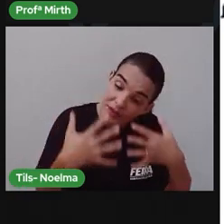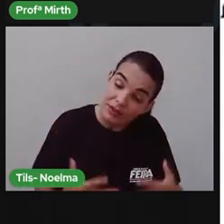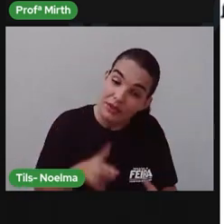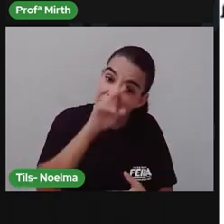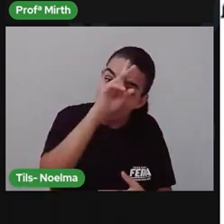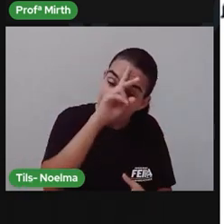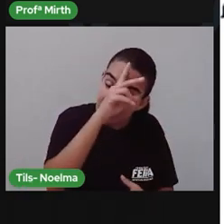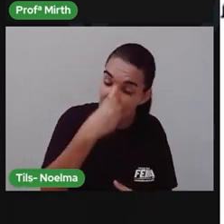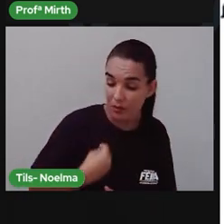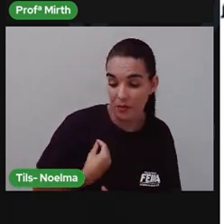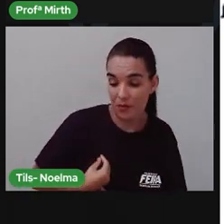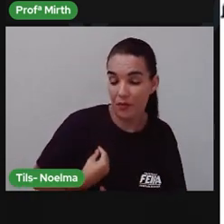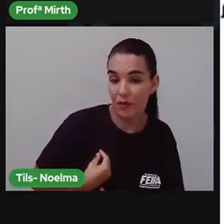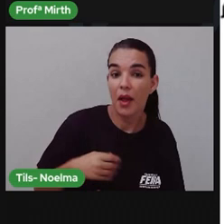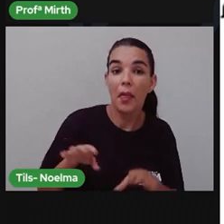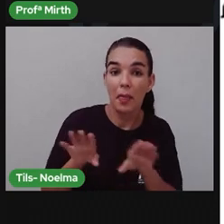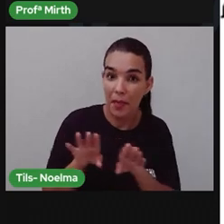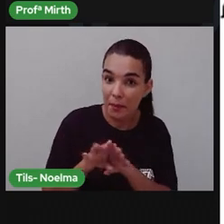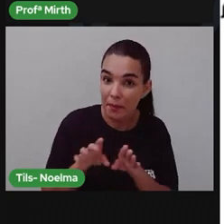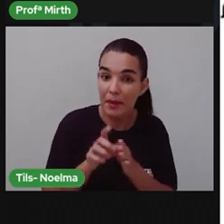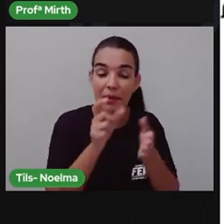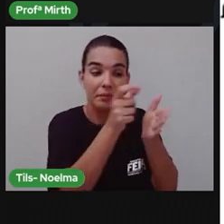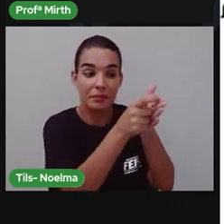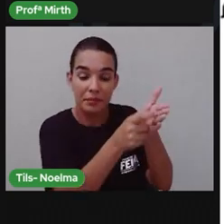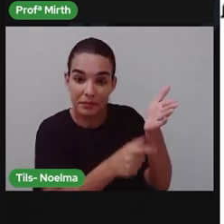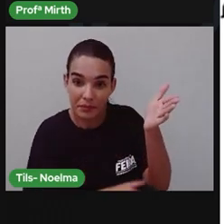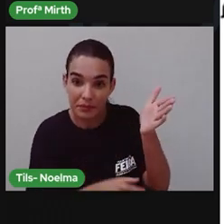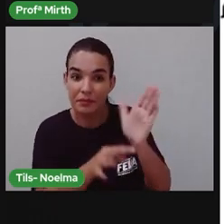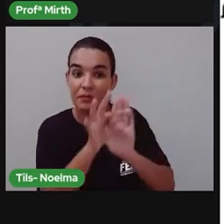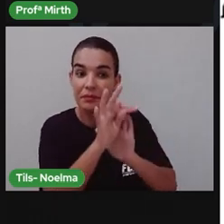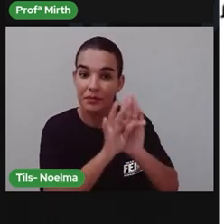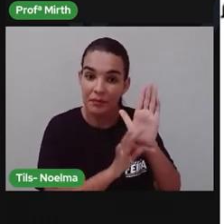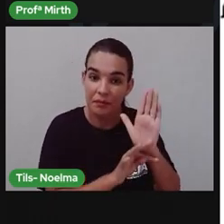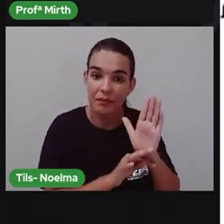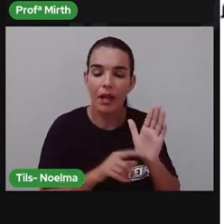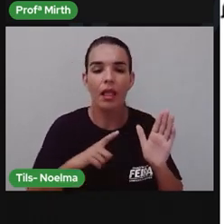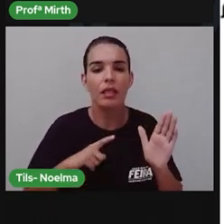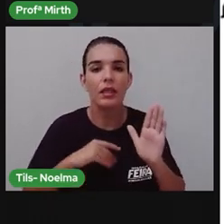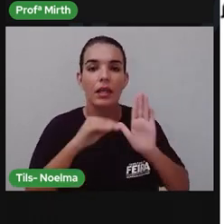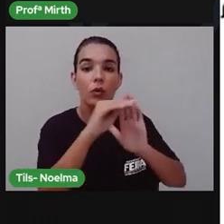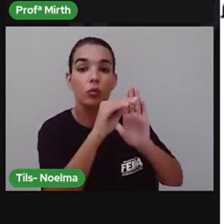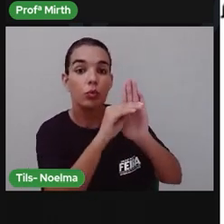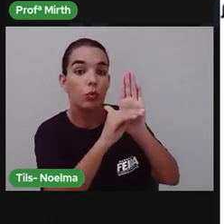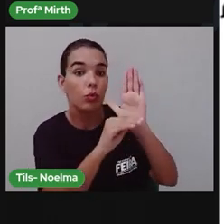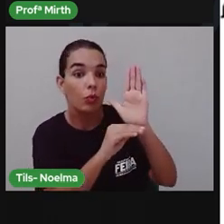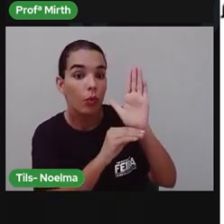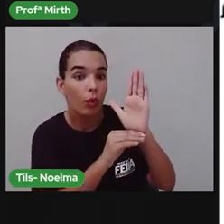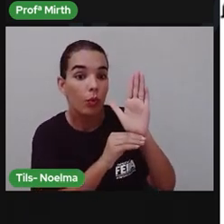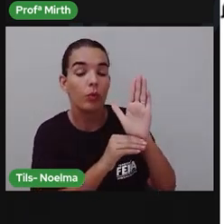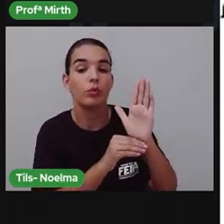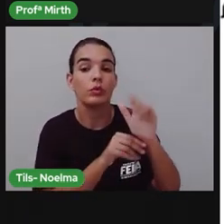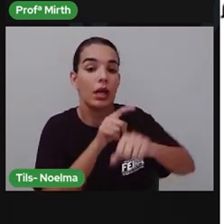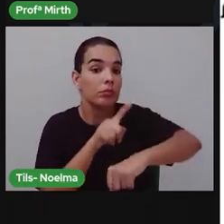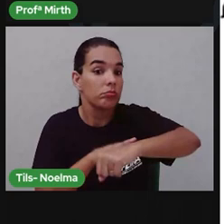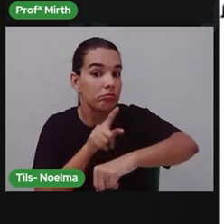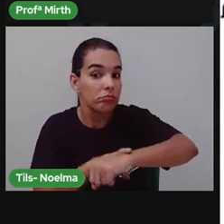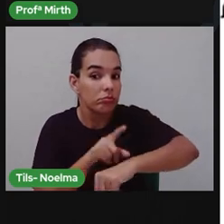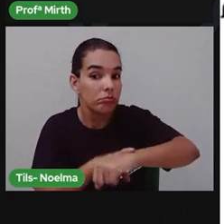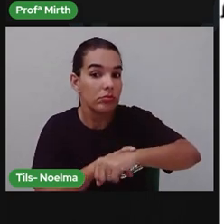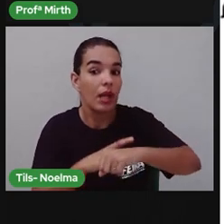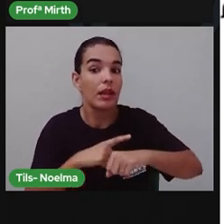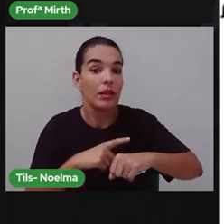texto narrativo, porque conta uma história em ordem cronológica, que é desde o nascimento até os dias atuais,